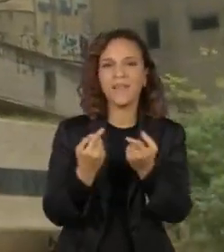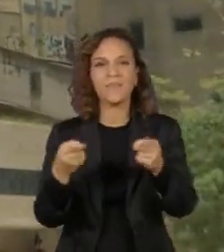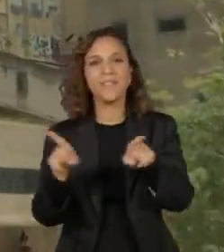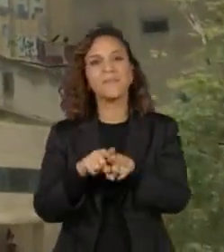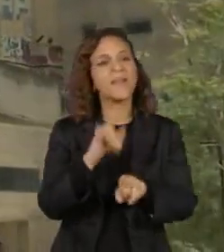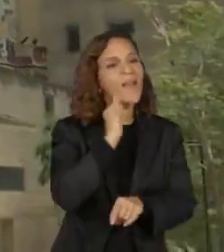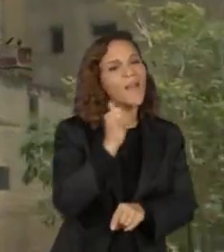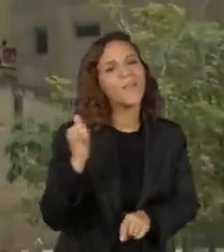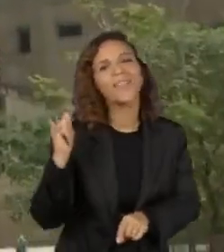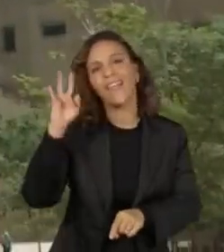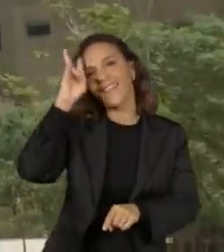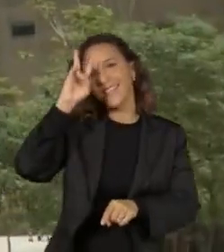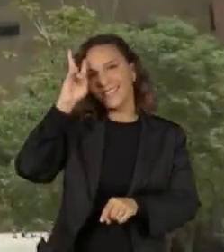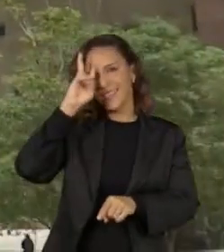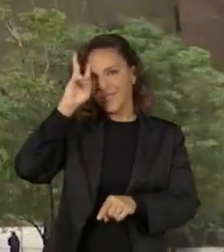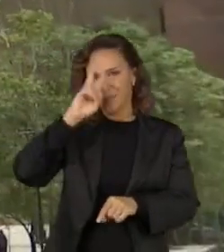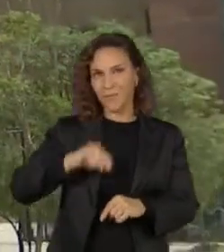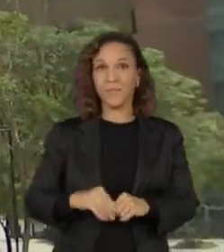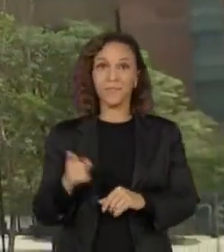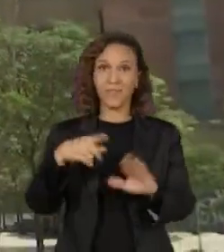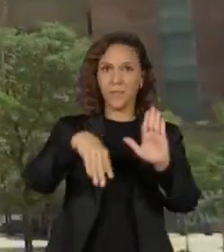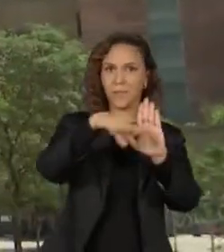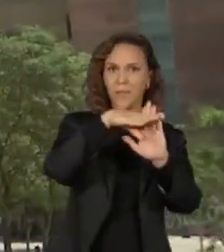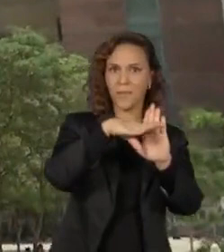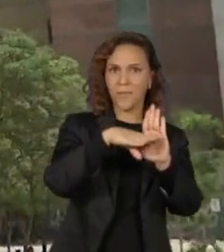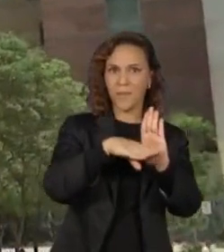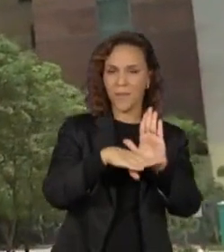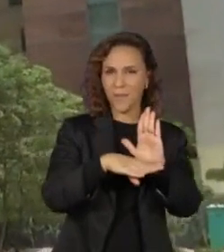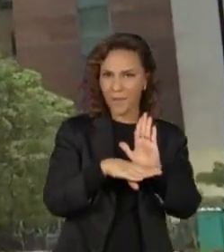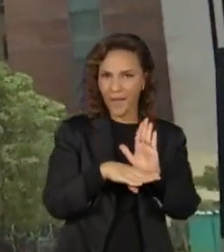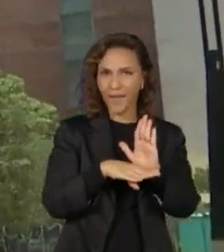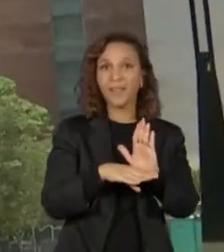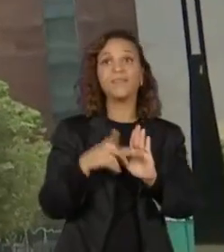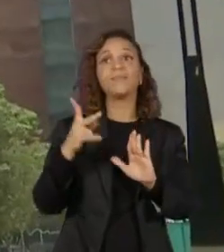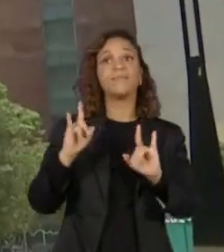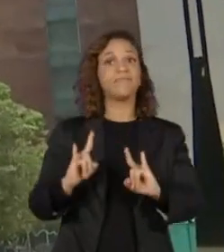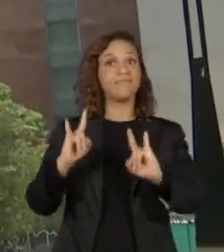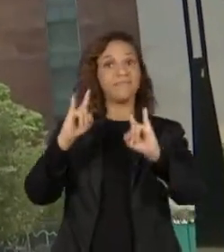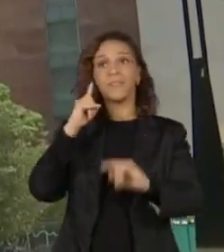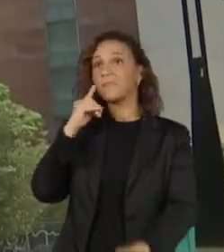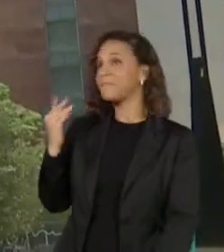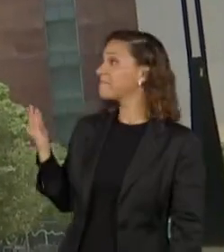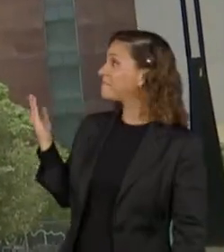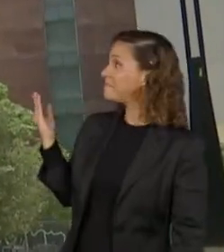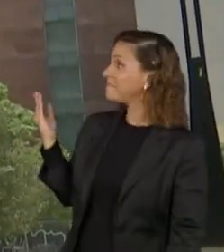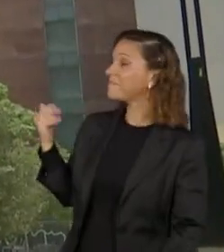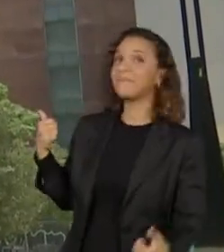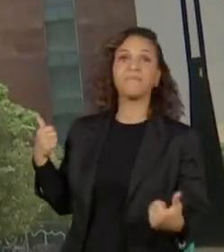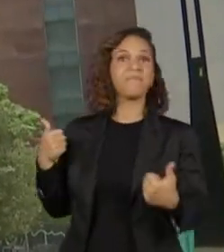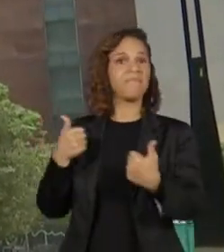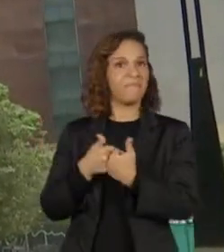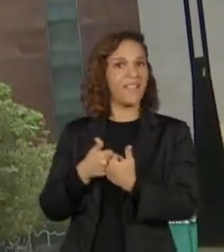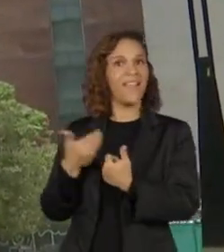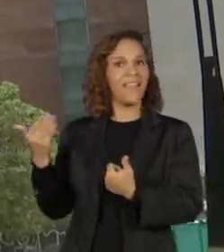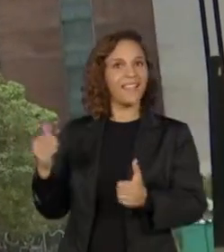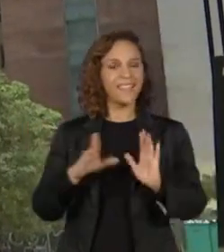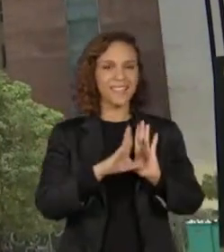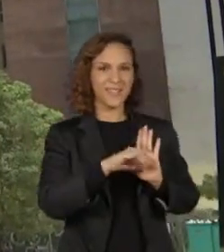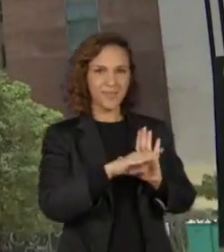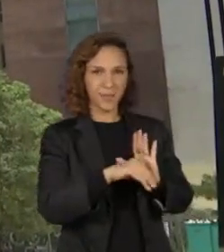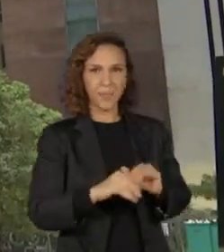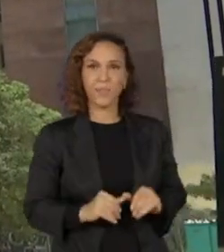contação de histórias. Essa programação toda acontece nesse prédio que fica coladinho aqui no Anhangabaú.